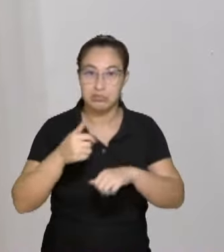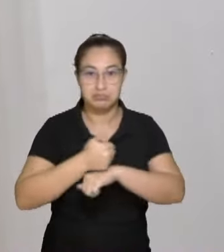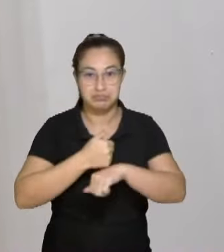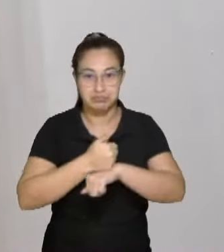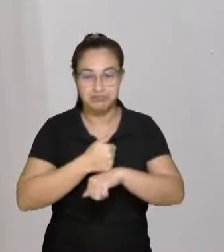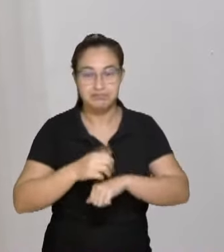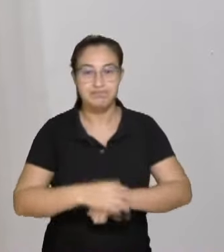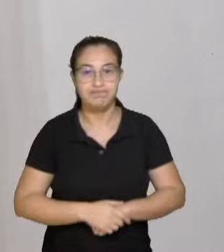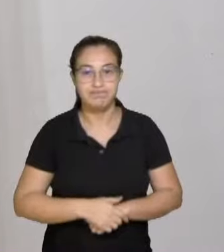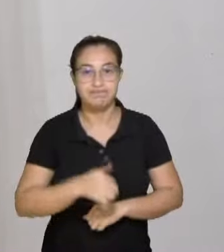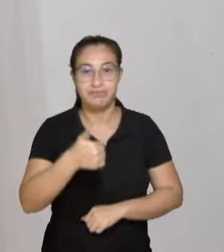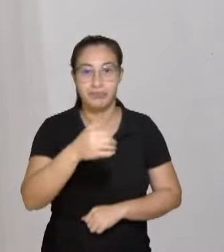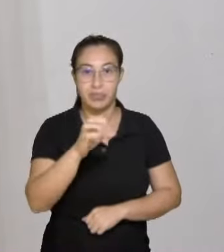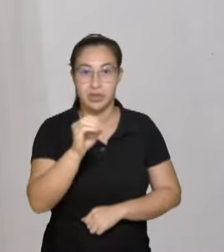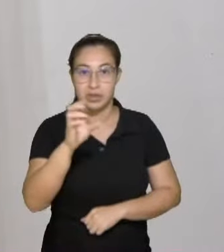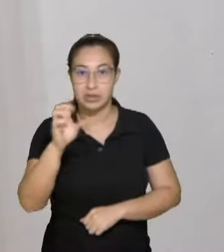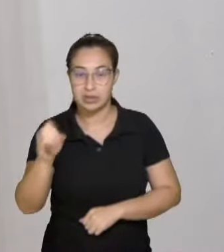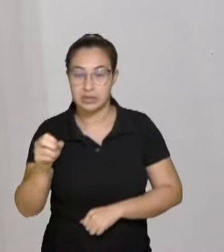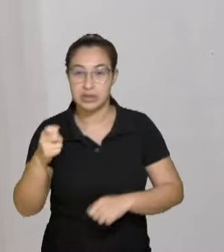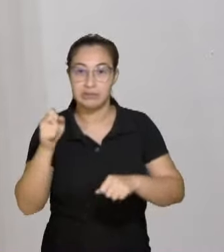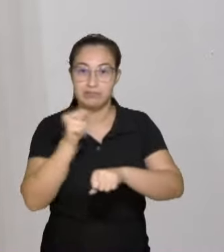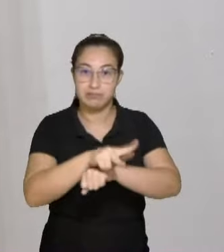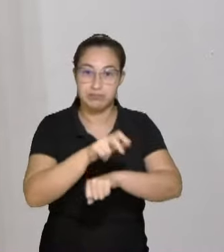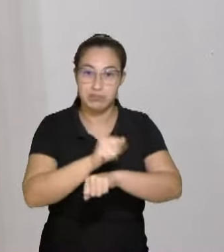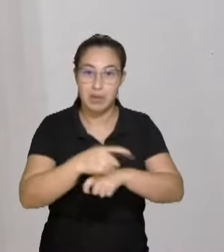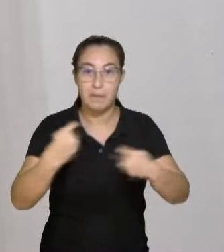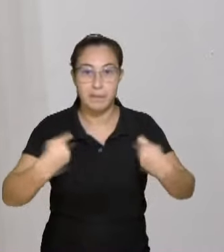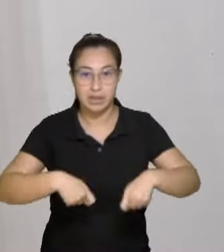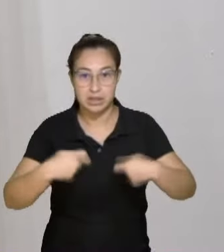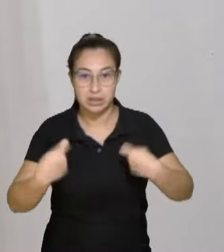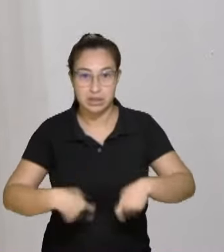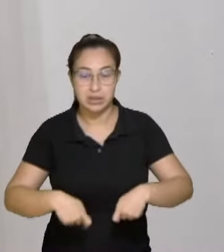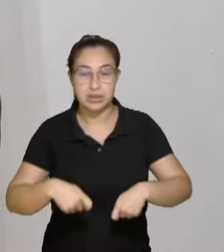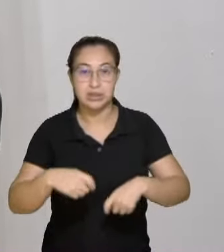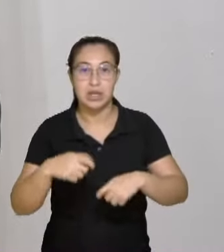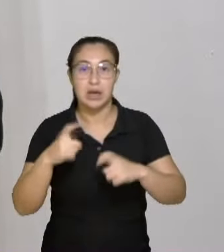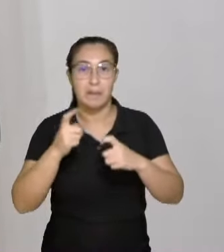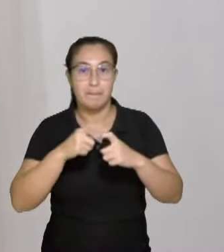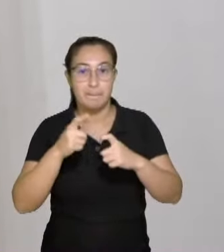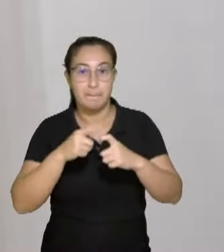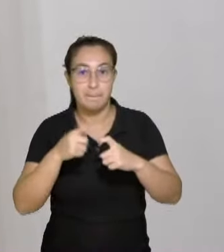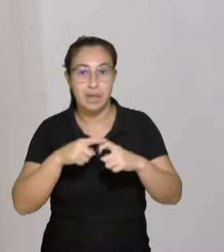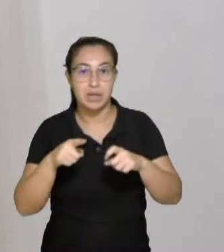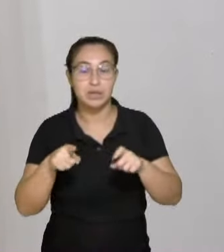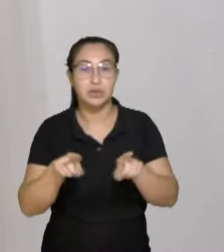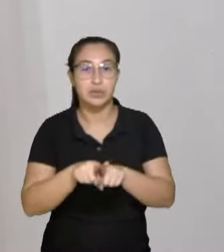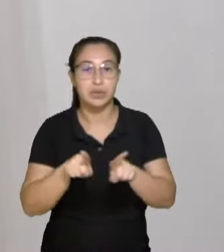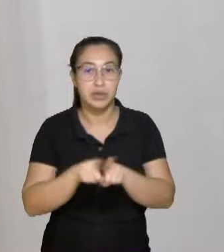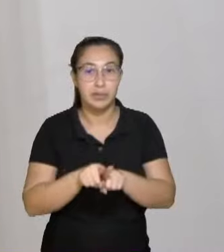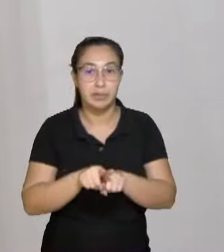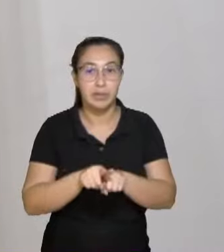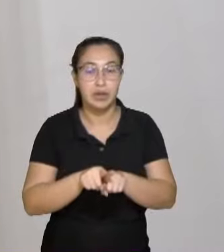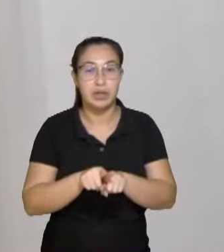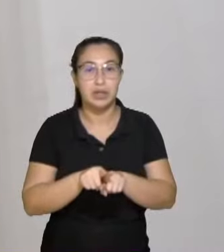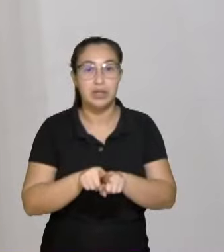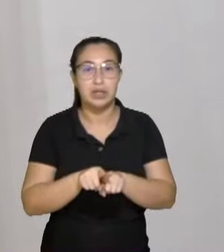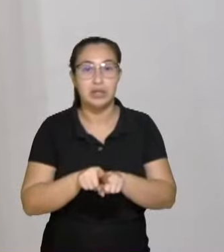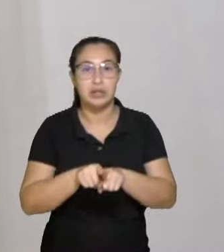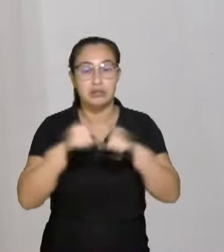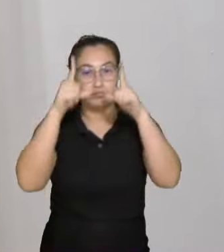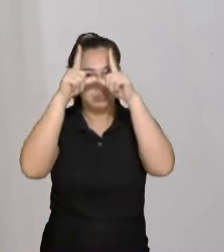trabalho abertas e a maioria para técnicos de enfermagem. Esse é o quadro do Hospital Nossa Senhora da Conceição,